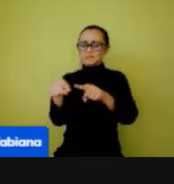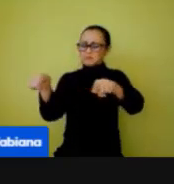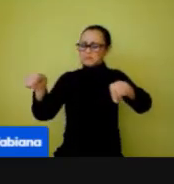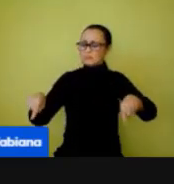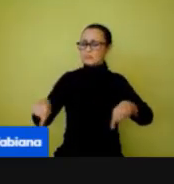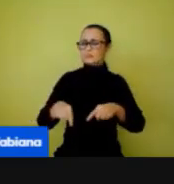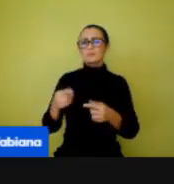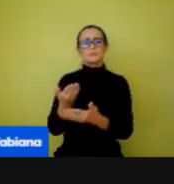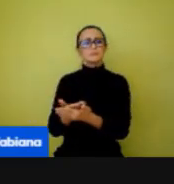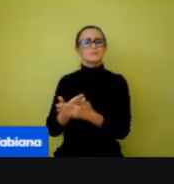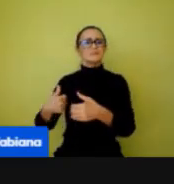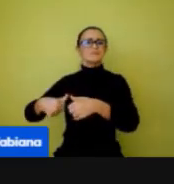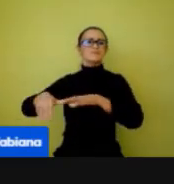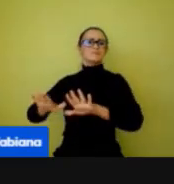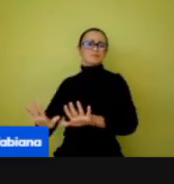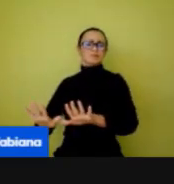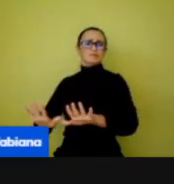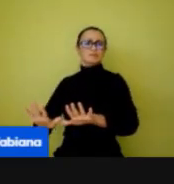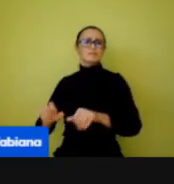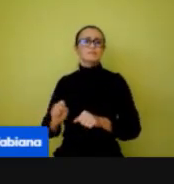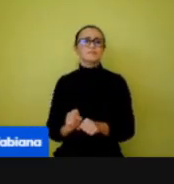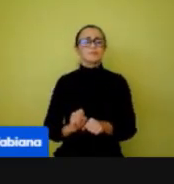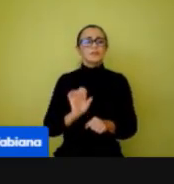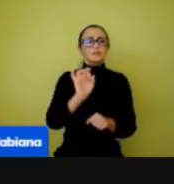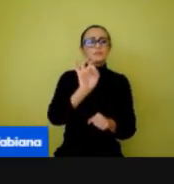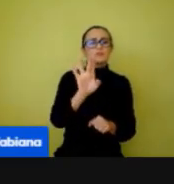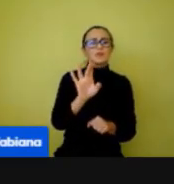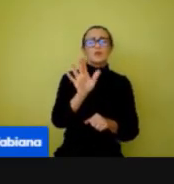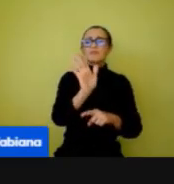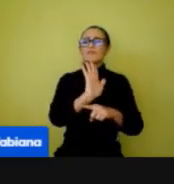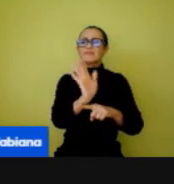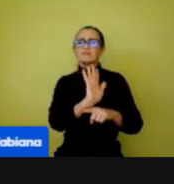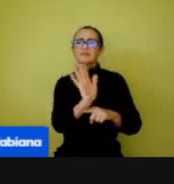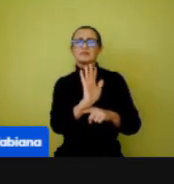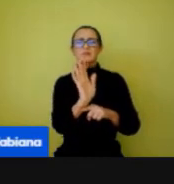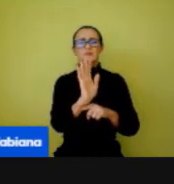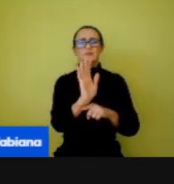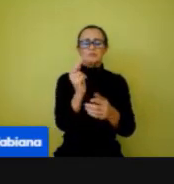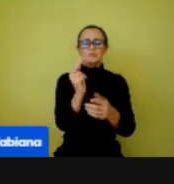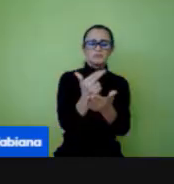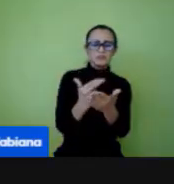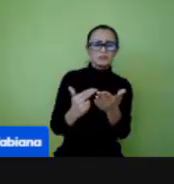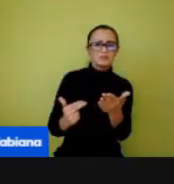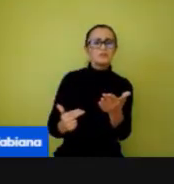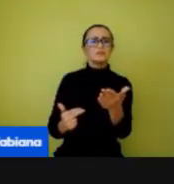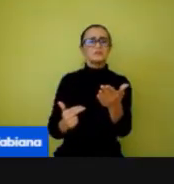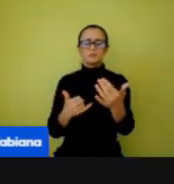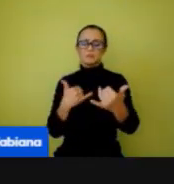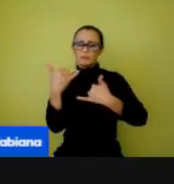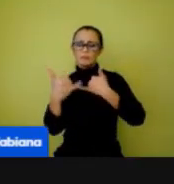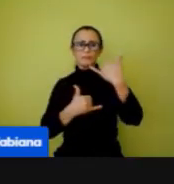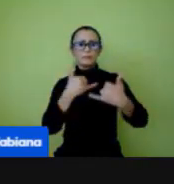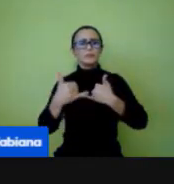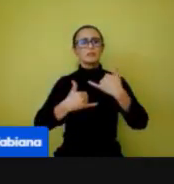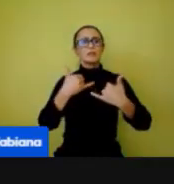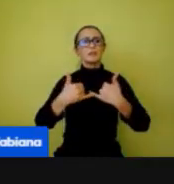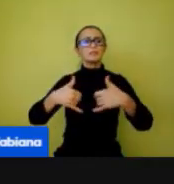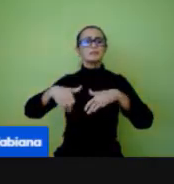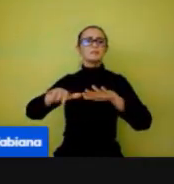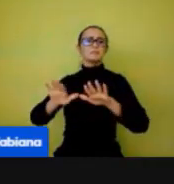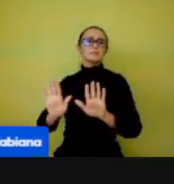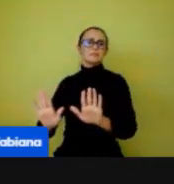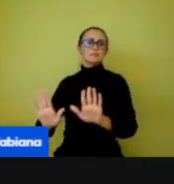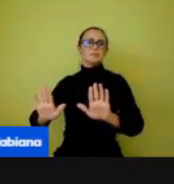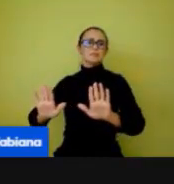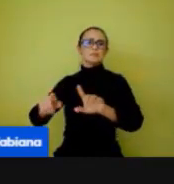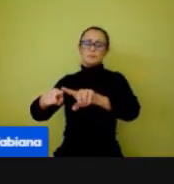Não necessariamente só passar um desenho ou um filme, ou ficar só com jogos de salas de aula. Nós vamos observar